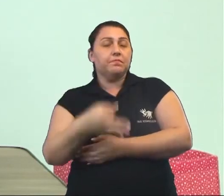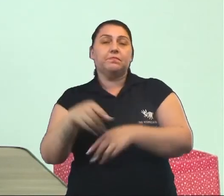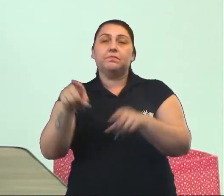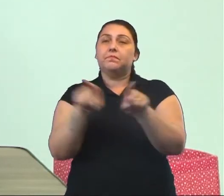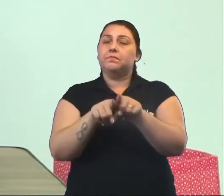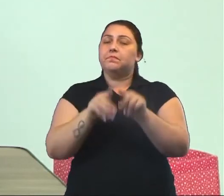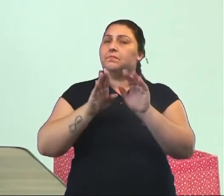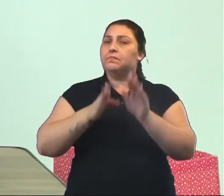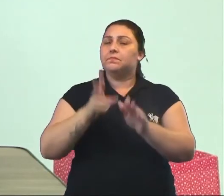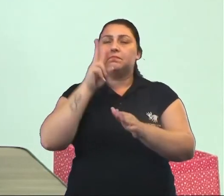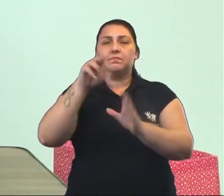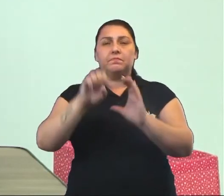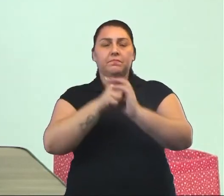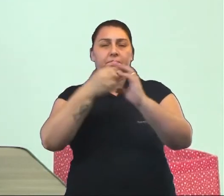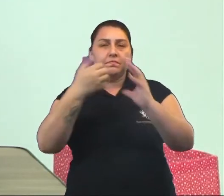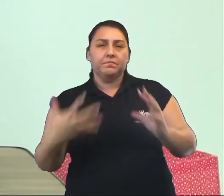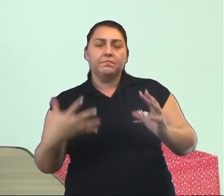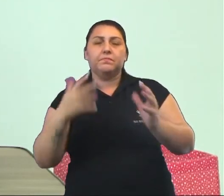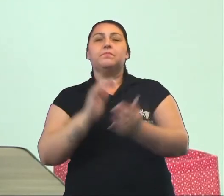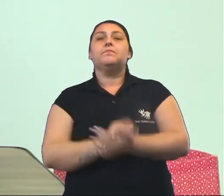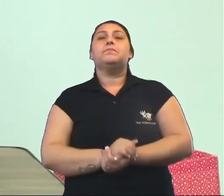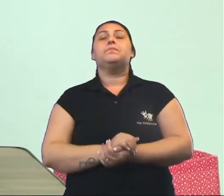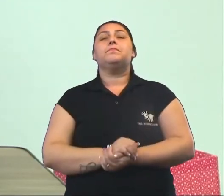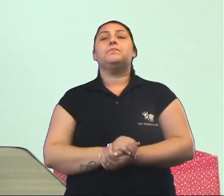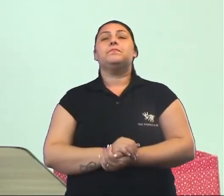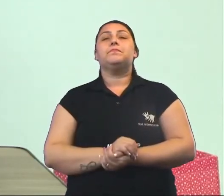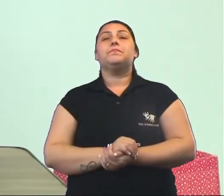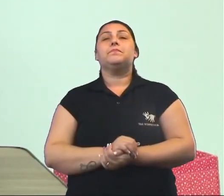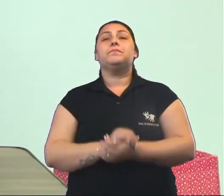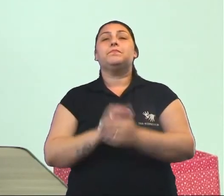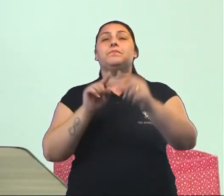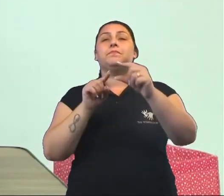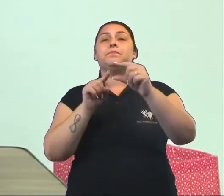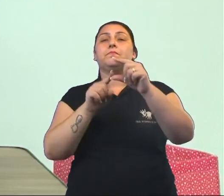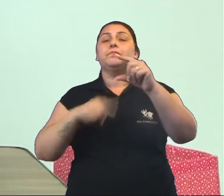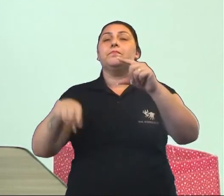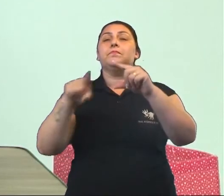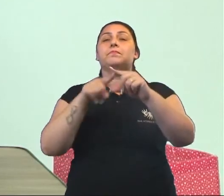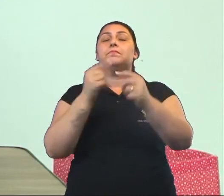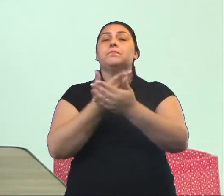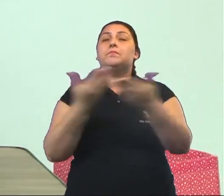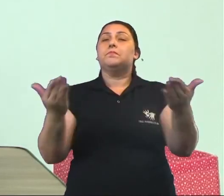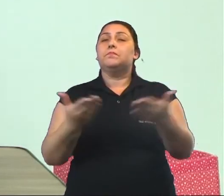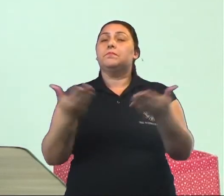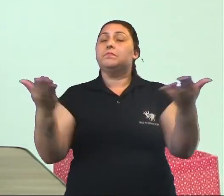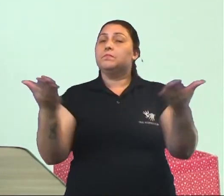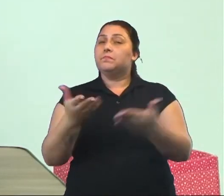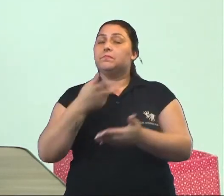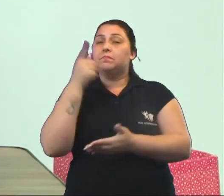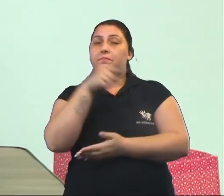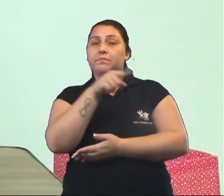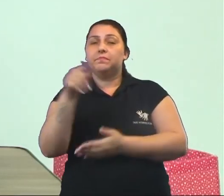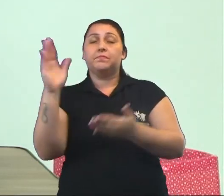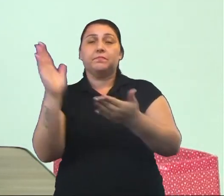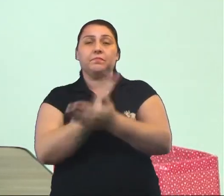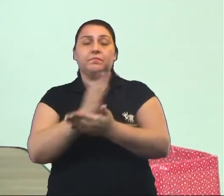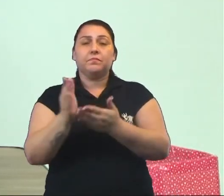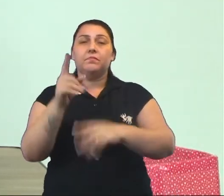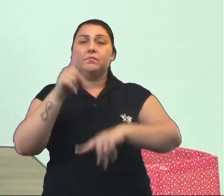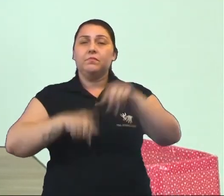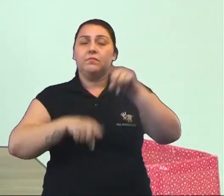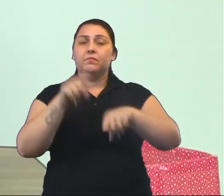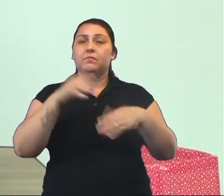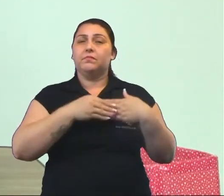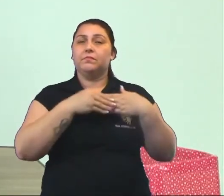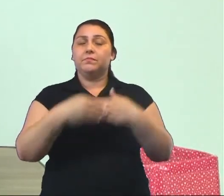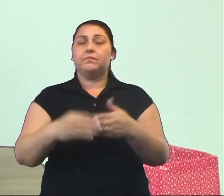também. Já vimos as características desses sólidos corpos redondos na aula de hoje e agora eu vou falar para vocês alguns objetos que eu